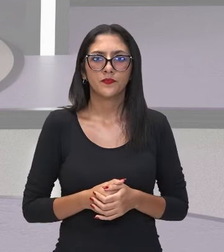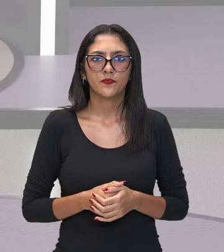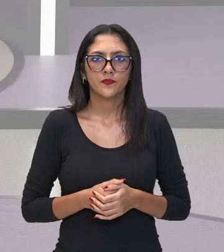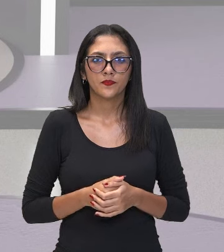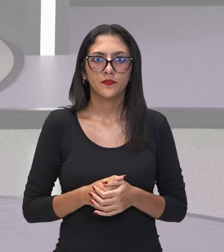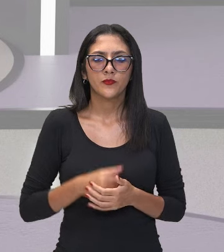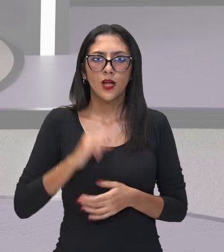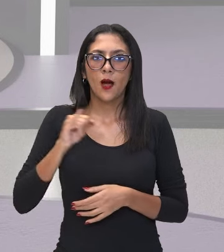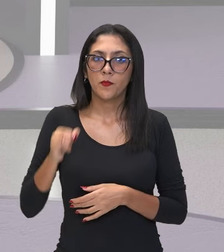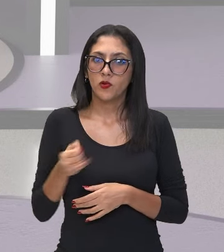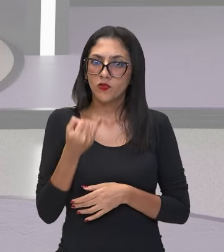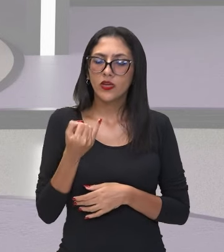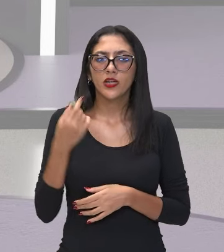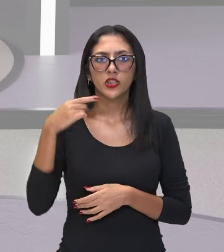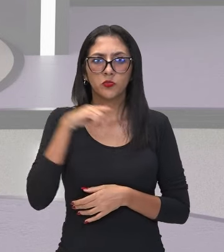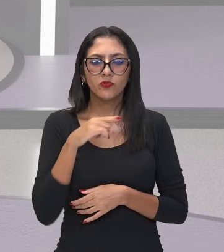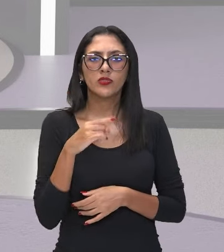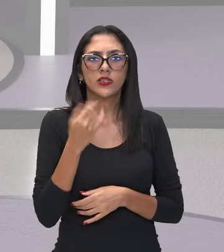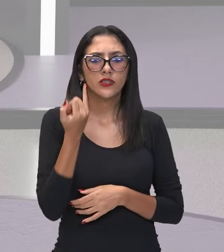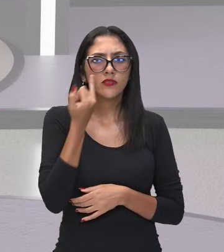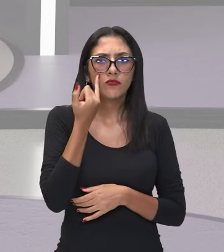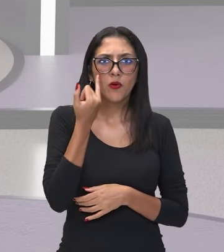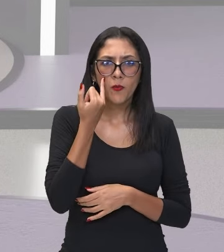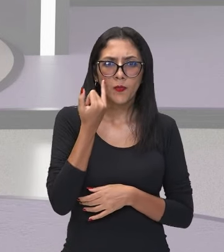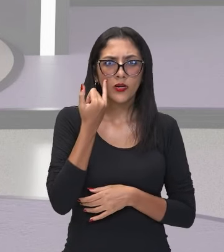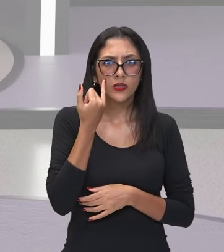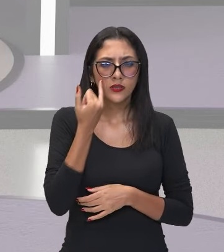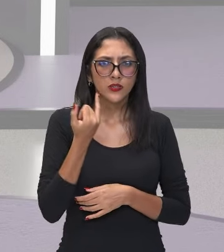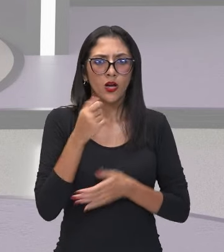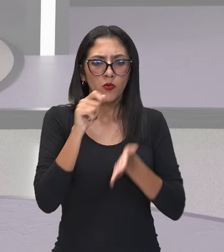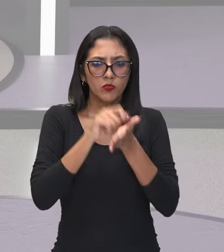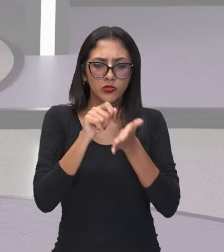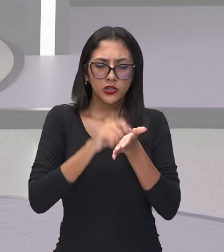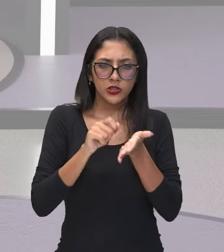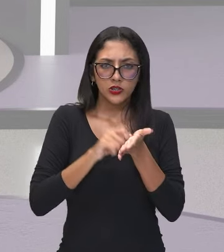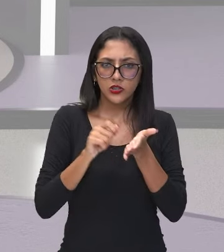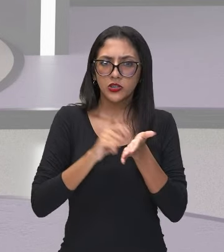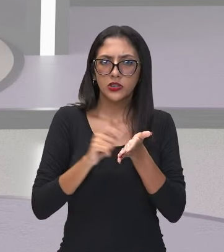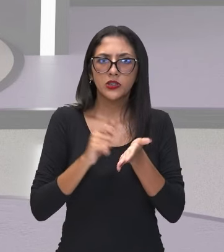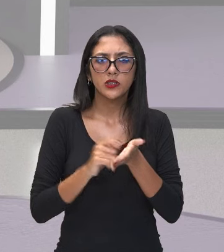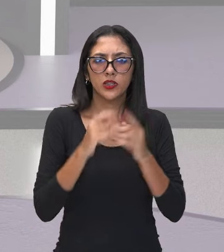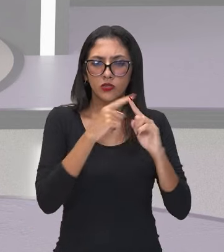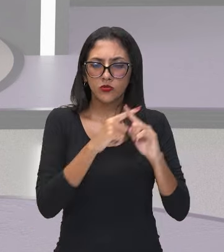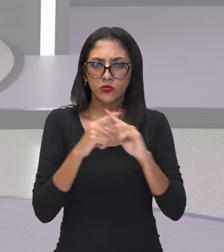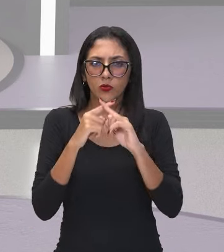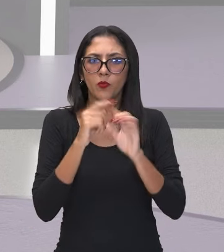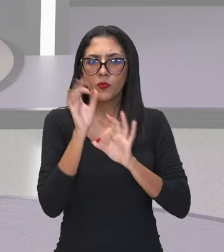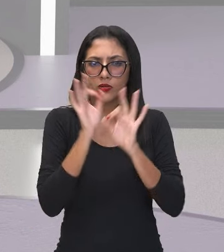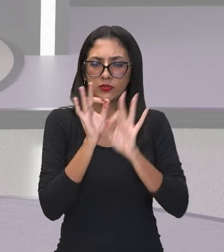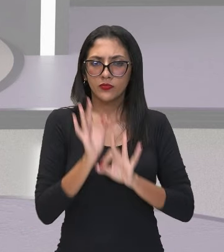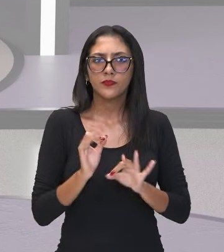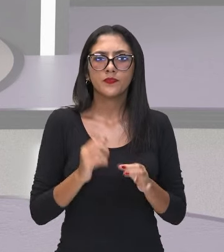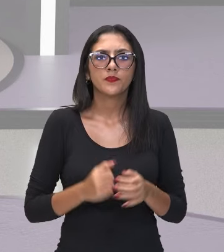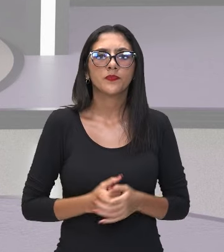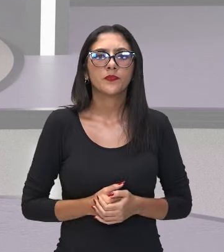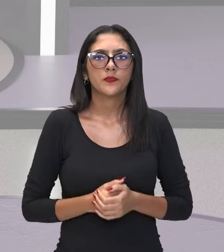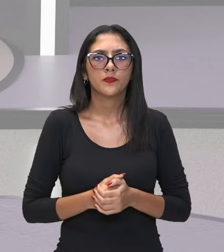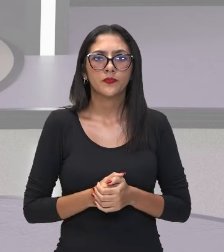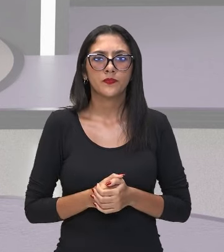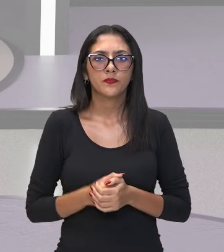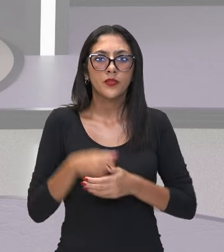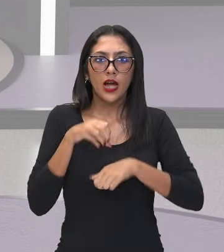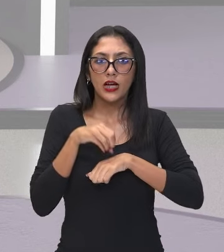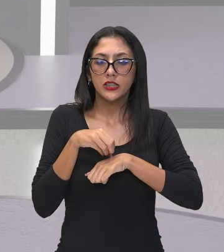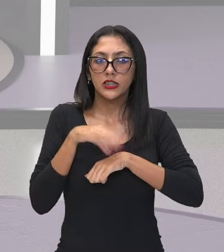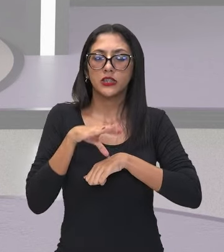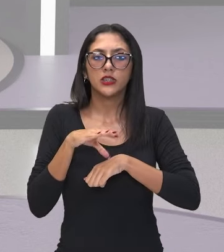todas as observações possíveis e anotações também. Então, acompanhe aí na sua tela. A dica que eu dou